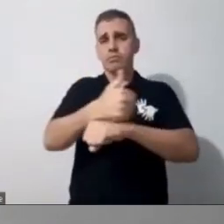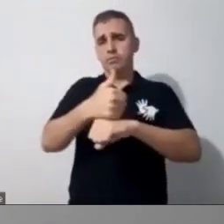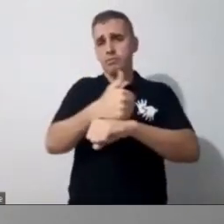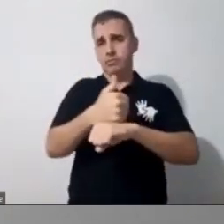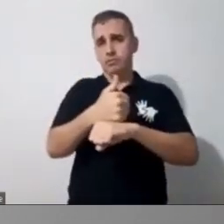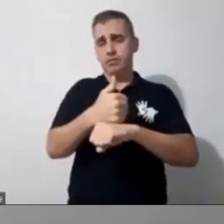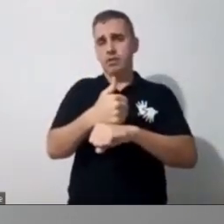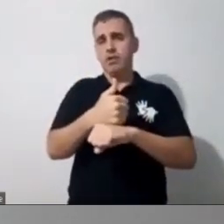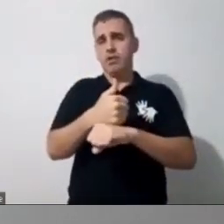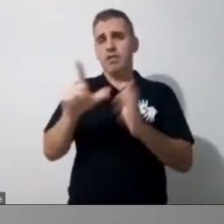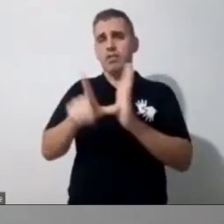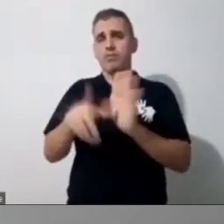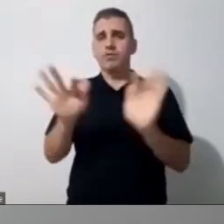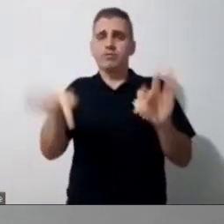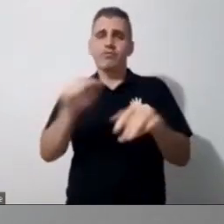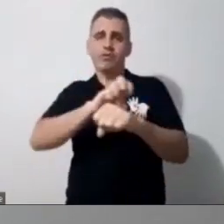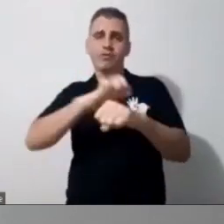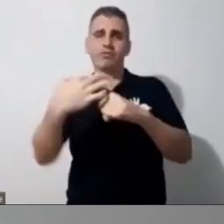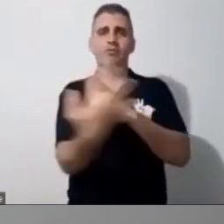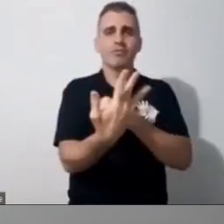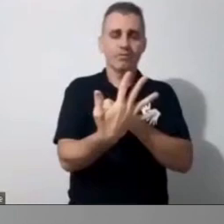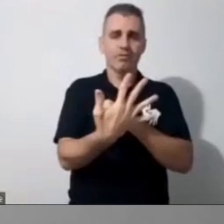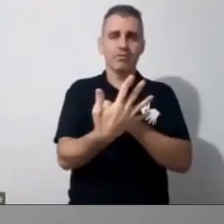esse tempo de pandemia?